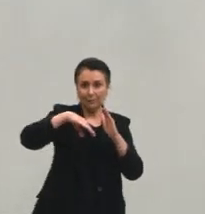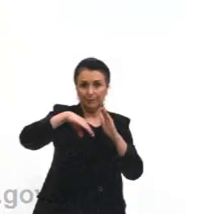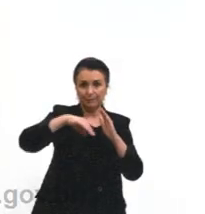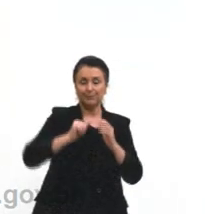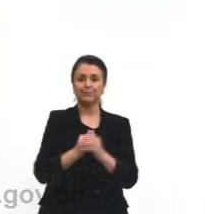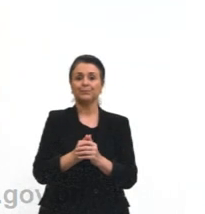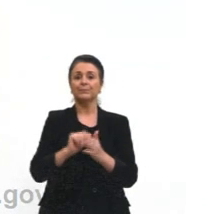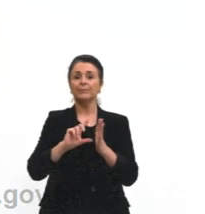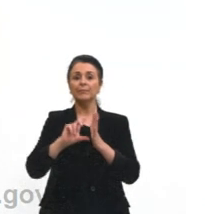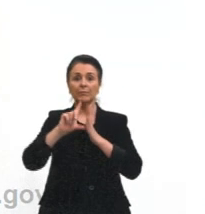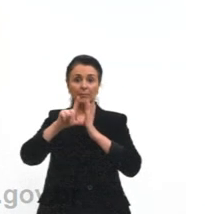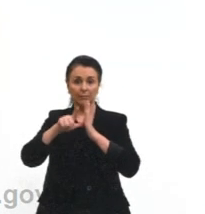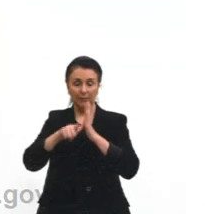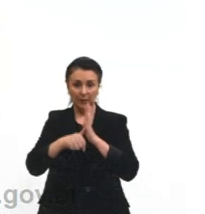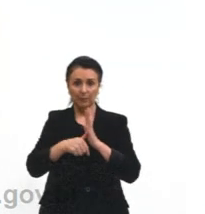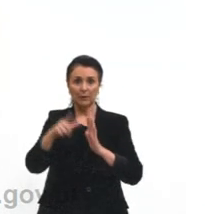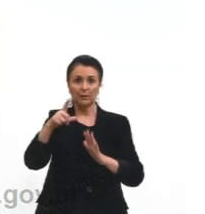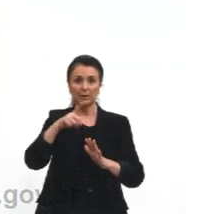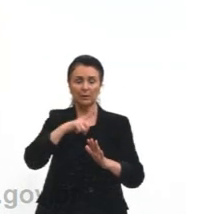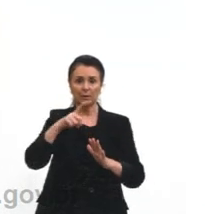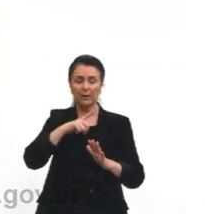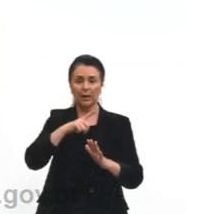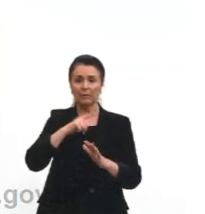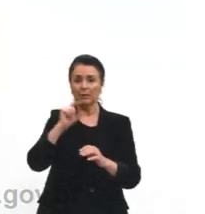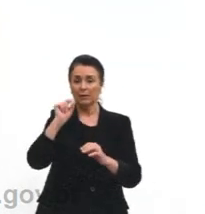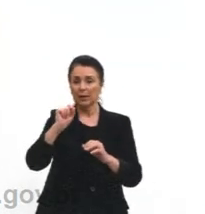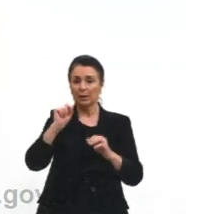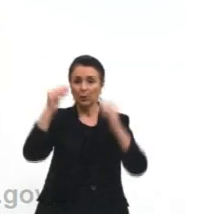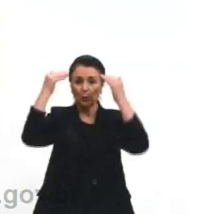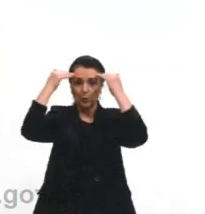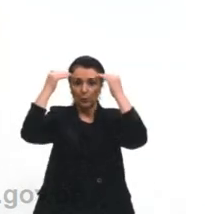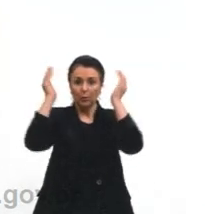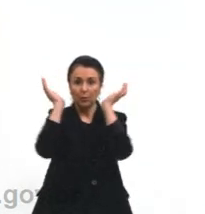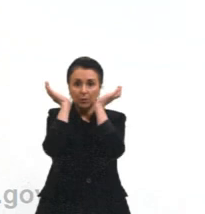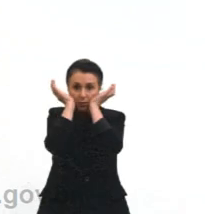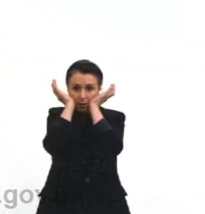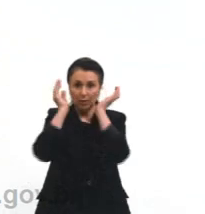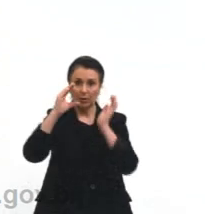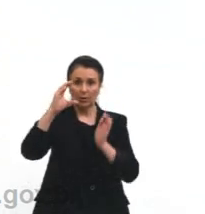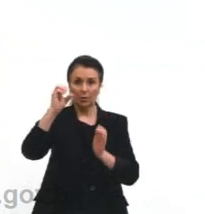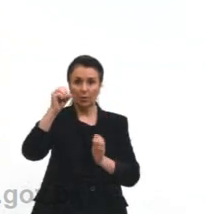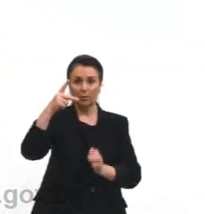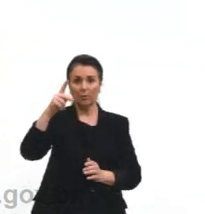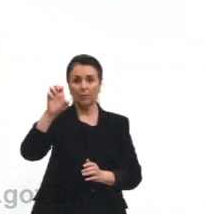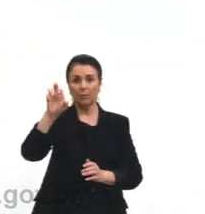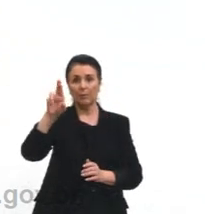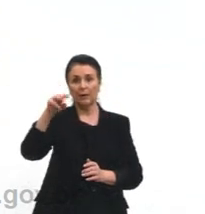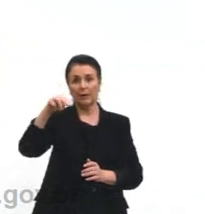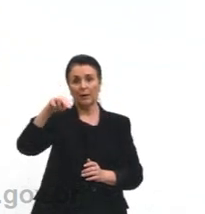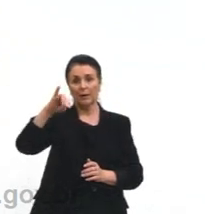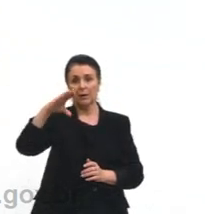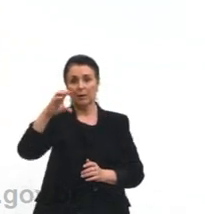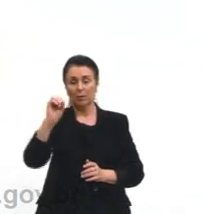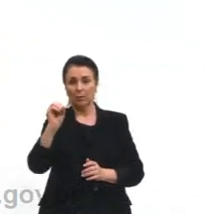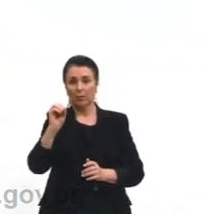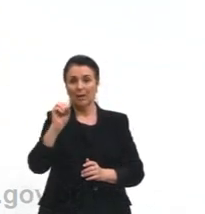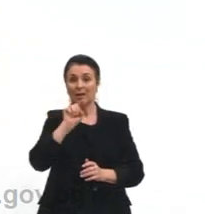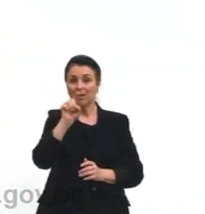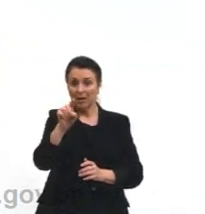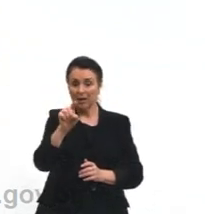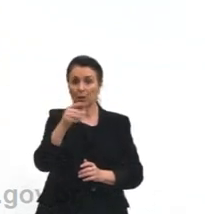Bom, depois, a gente teve o Copérnico. O Copérnico, ele foi bem importante, ele foi o primeiro